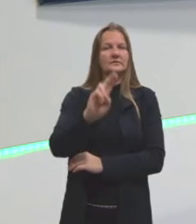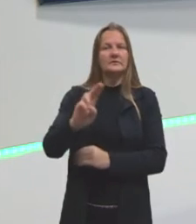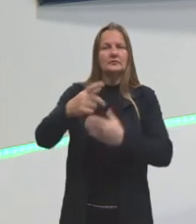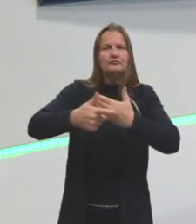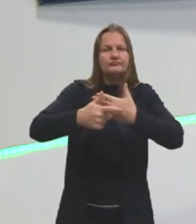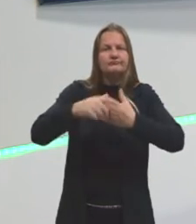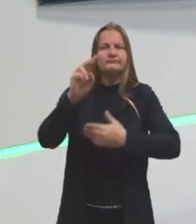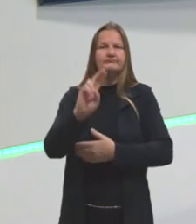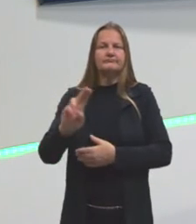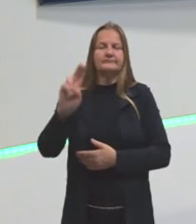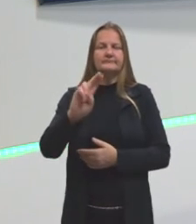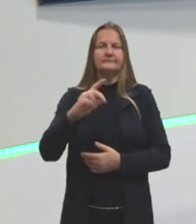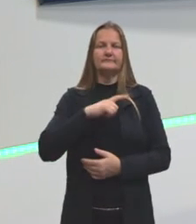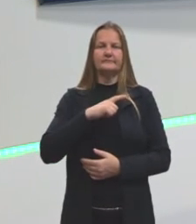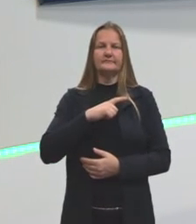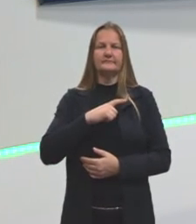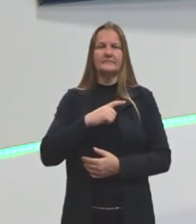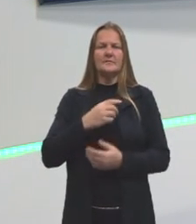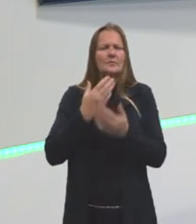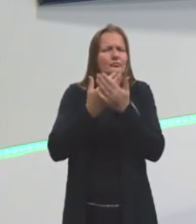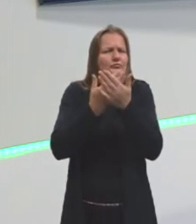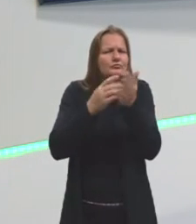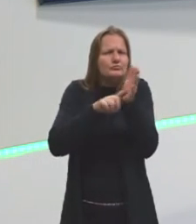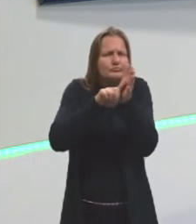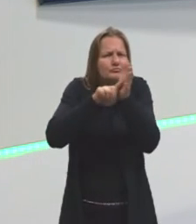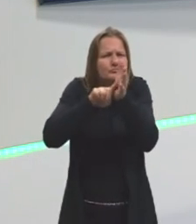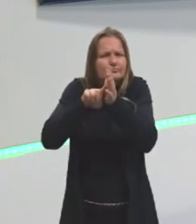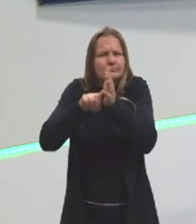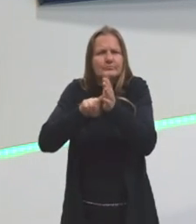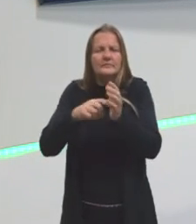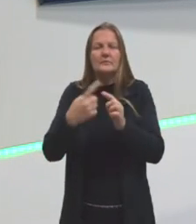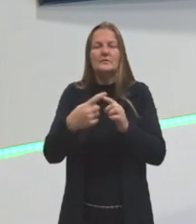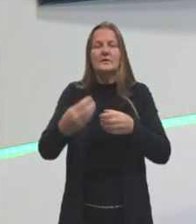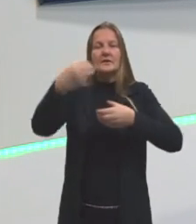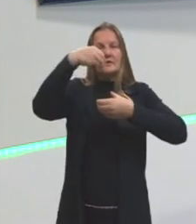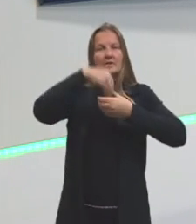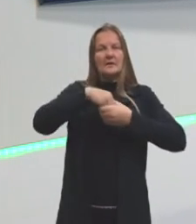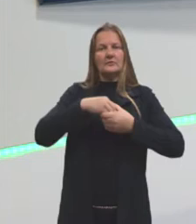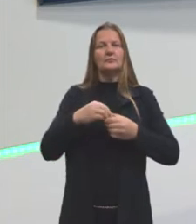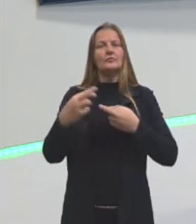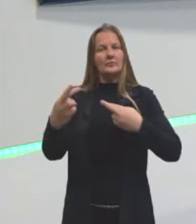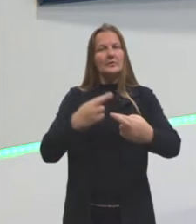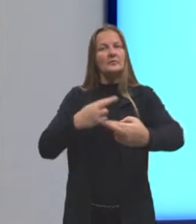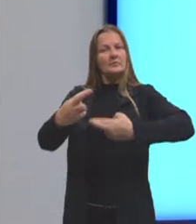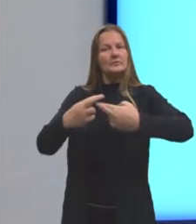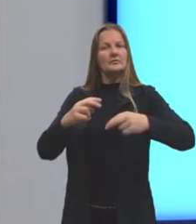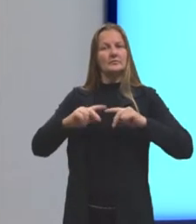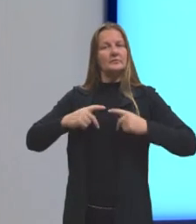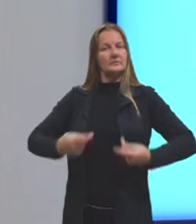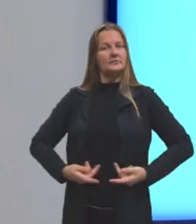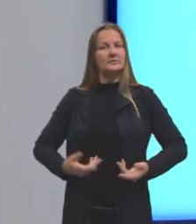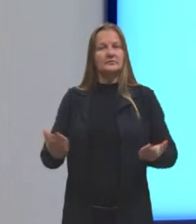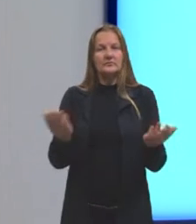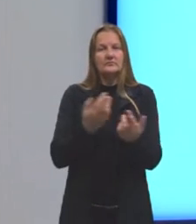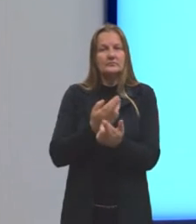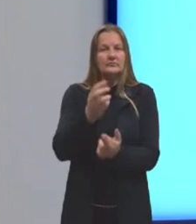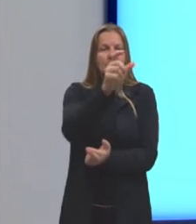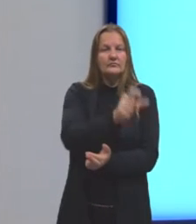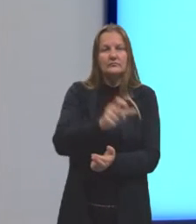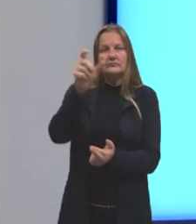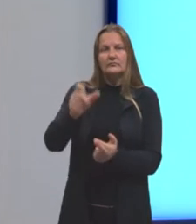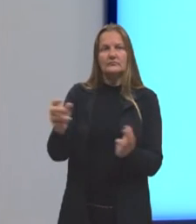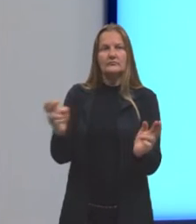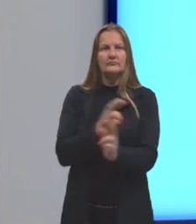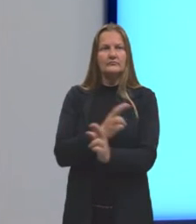ela vai existir enquanto um estudo porque ela faz parte das nossas relações humanas. E no